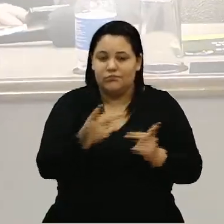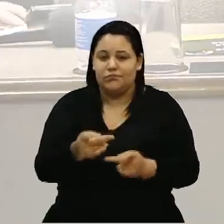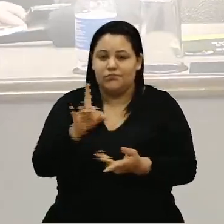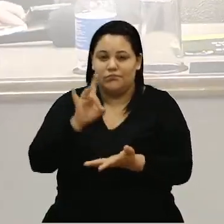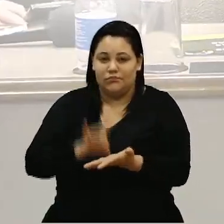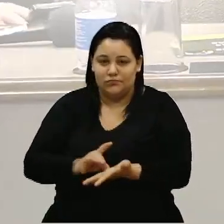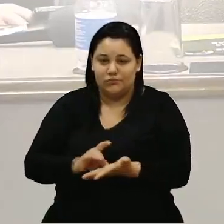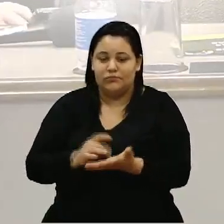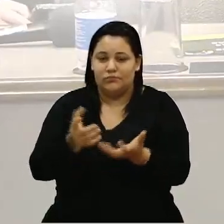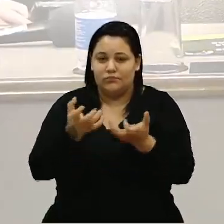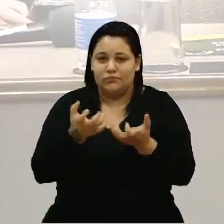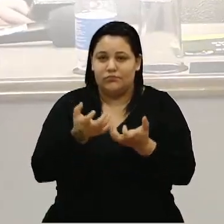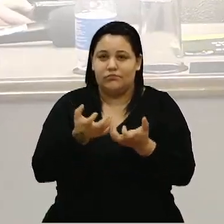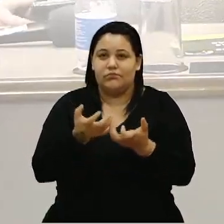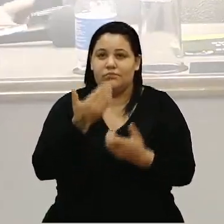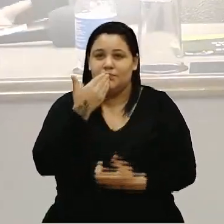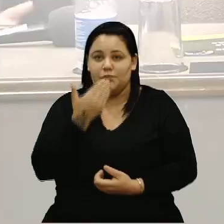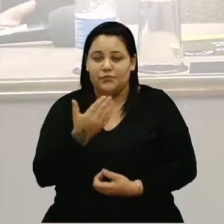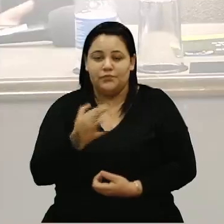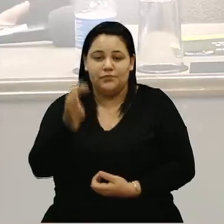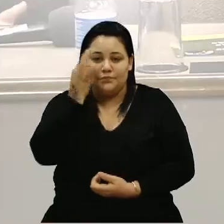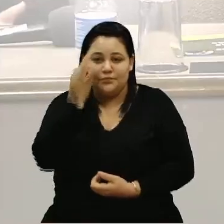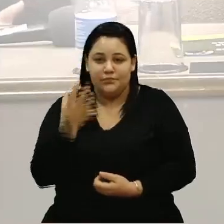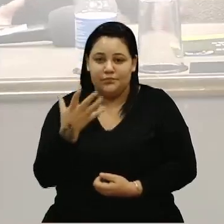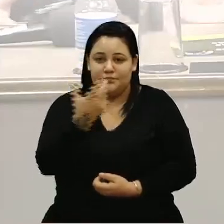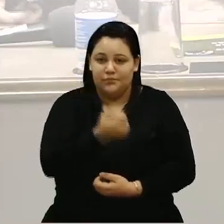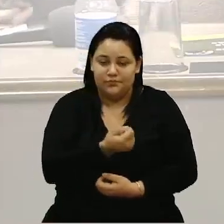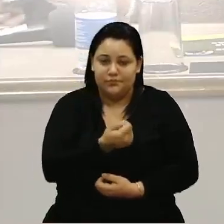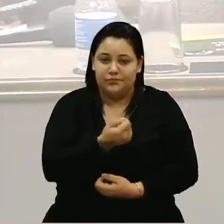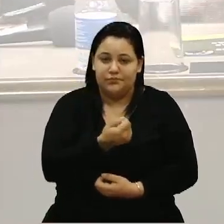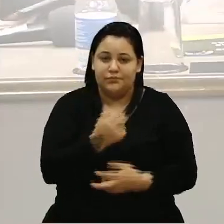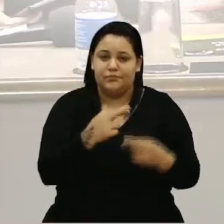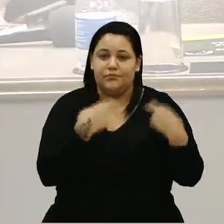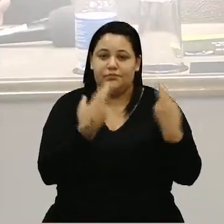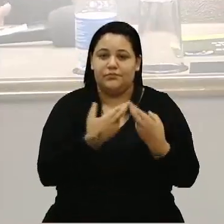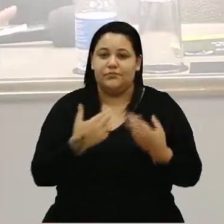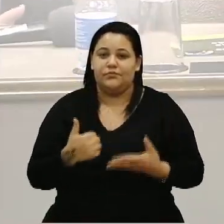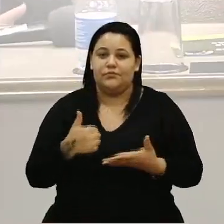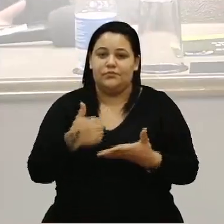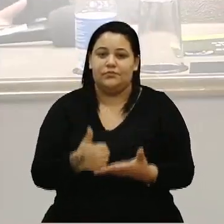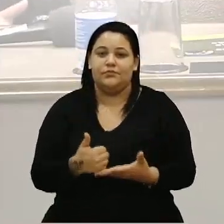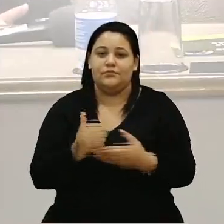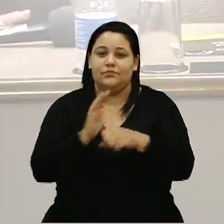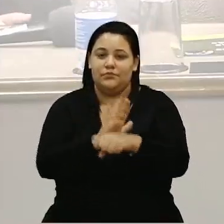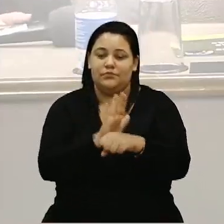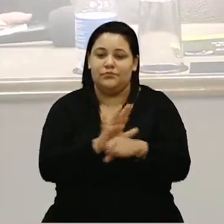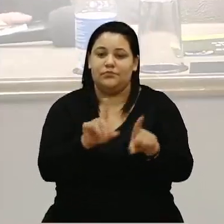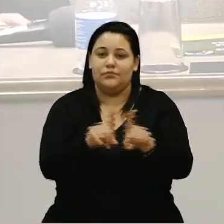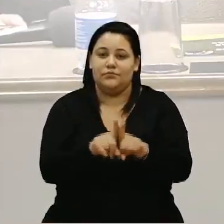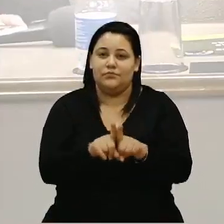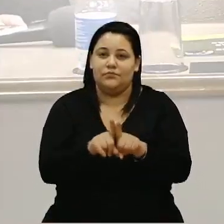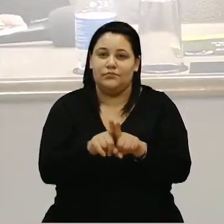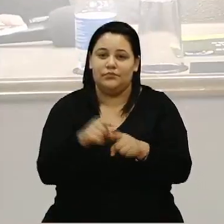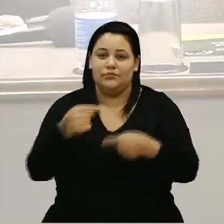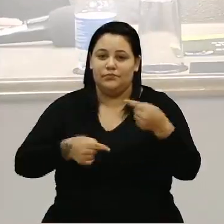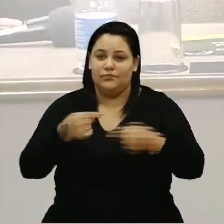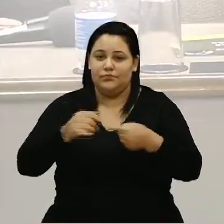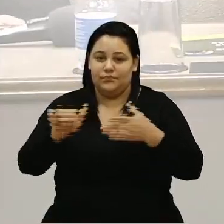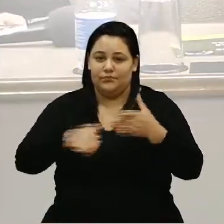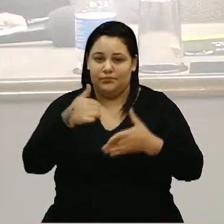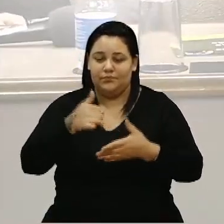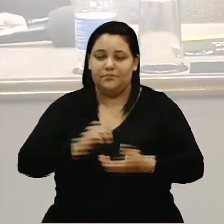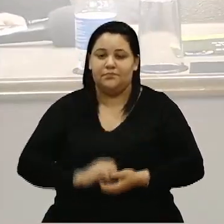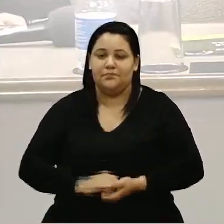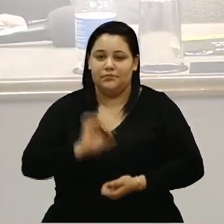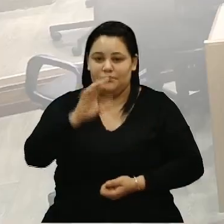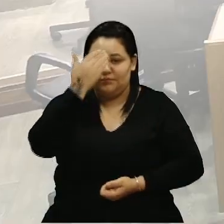que todos estivessem presentes para contribuírem para que a discussão seja melhor. Era